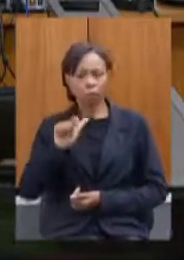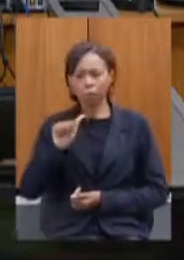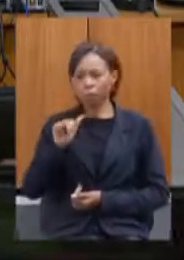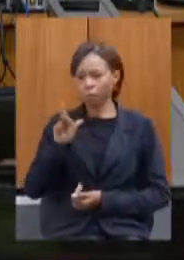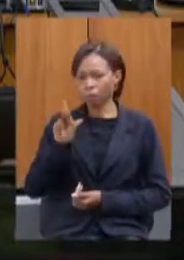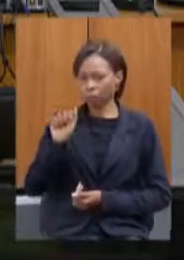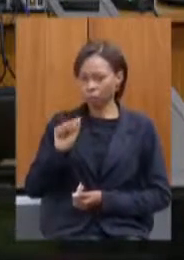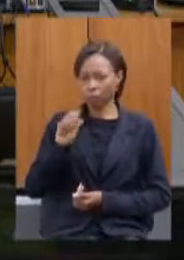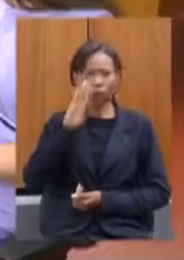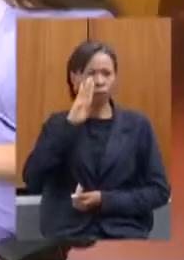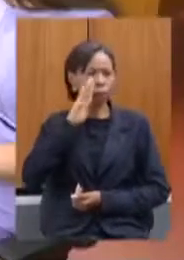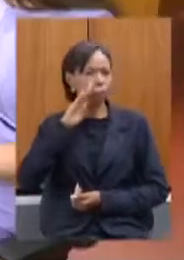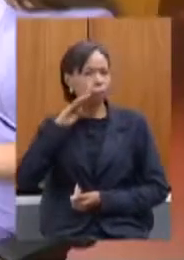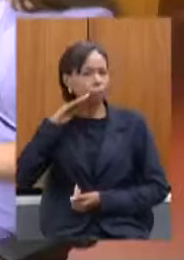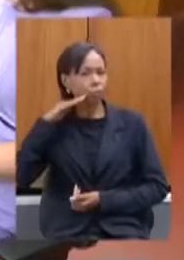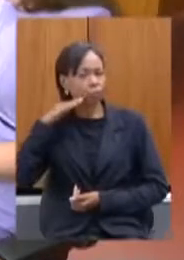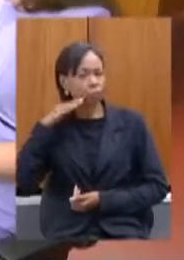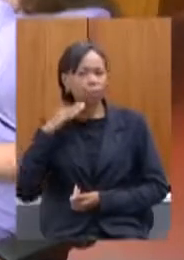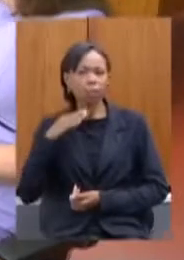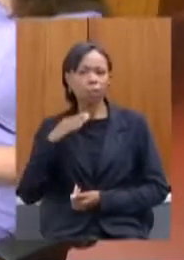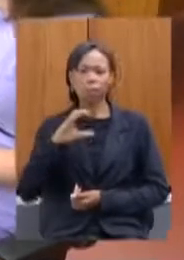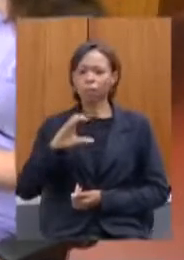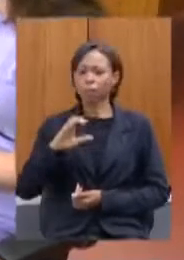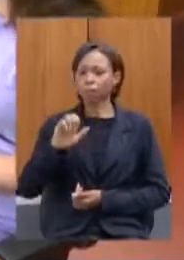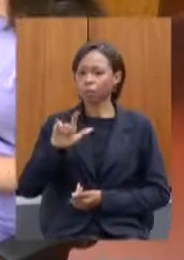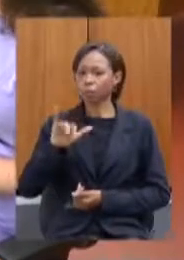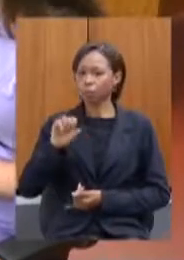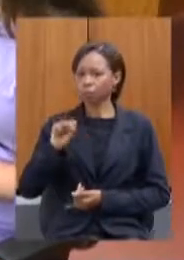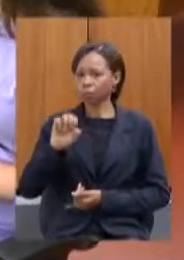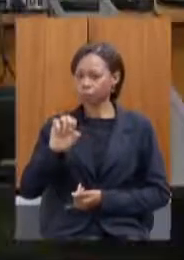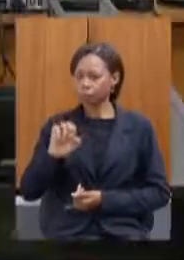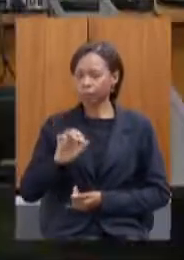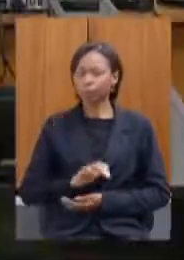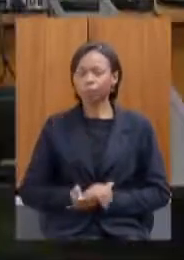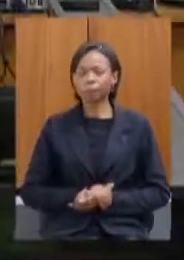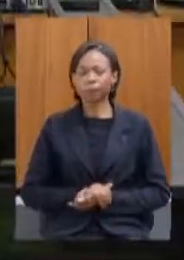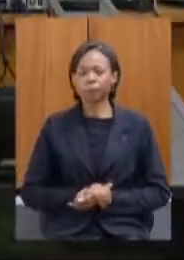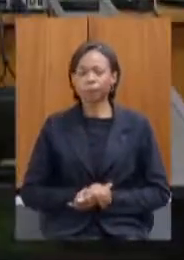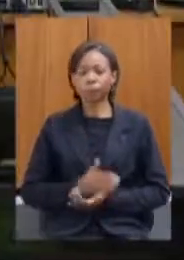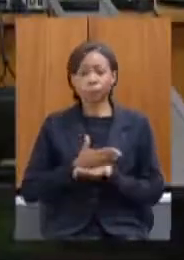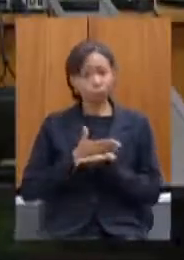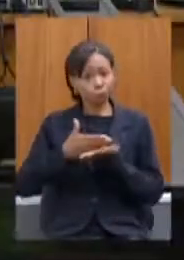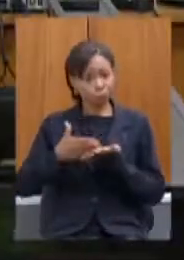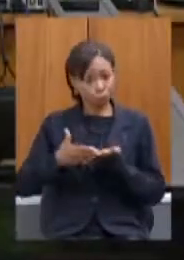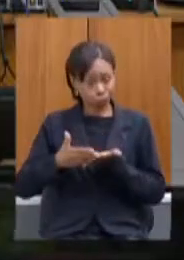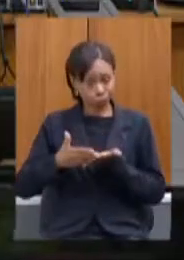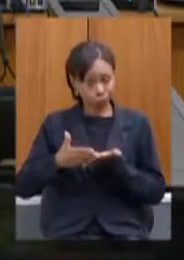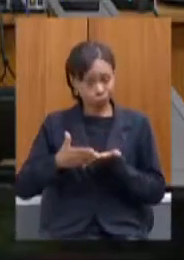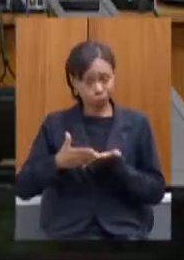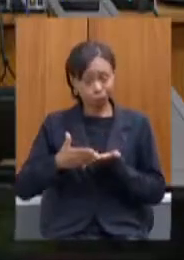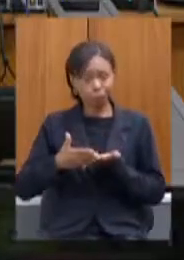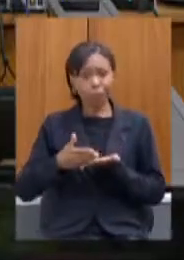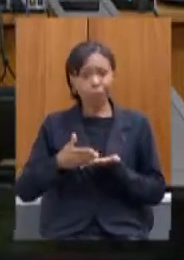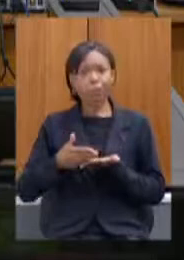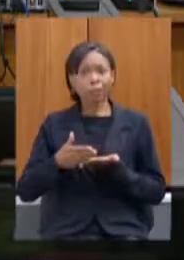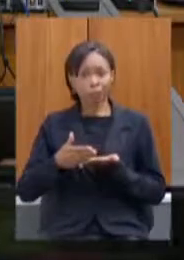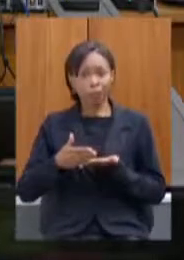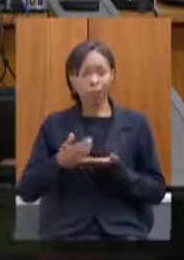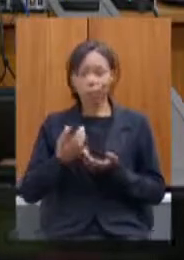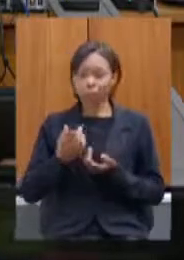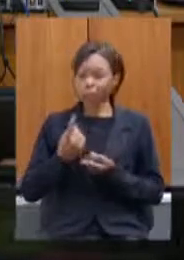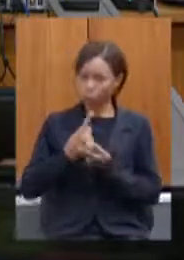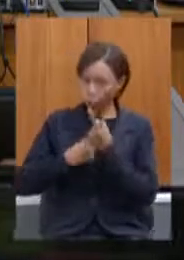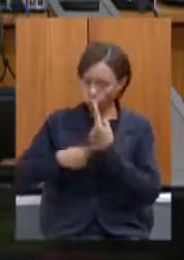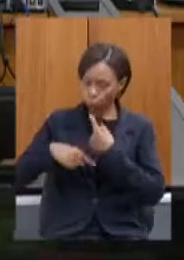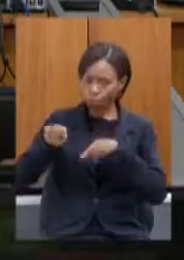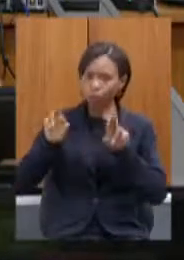Serqueira deputada Selize começar presidente desejando pleno êxito na recuperação dos